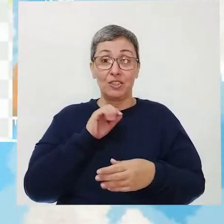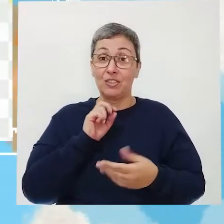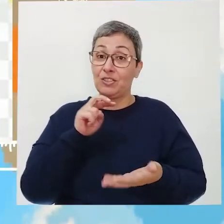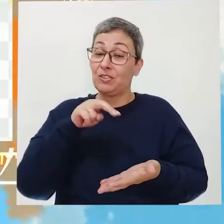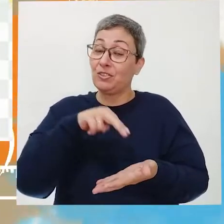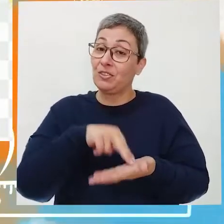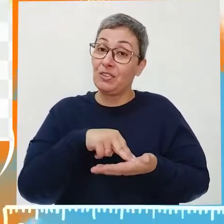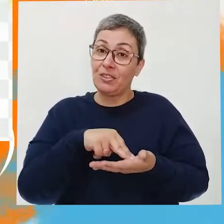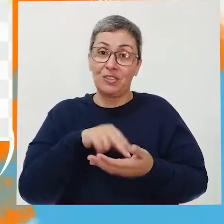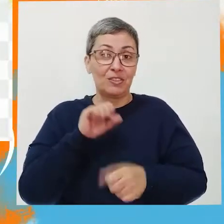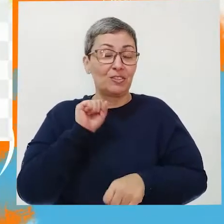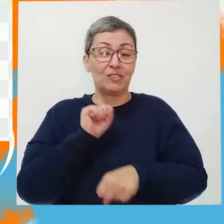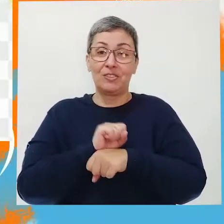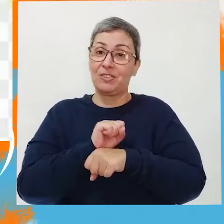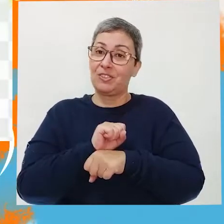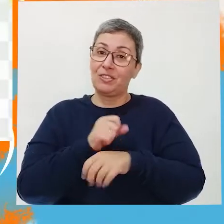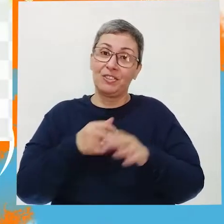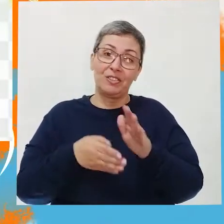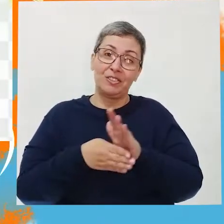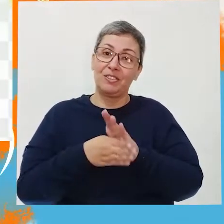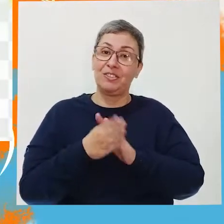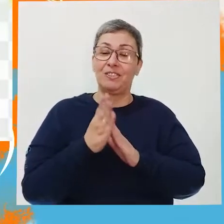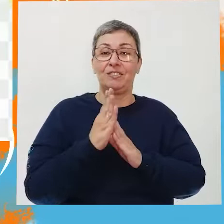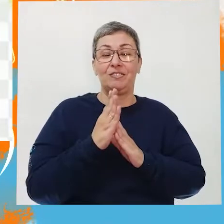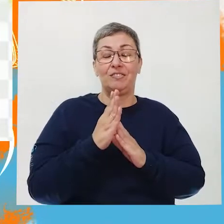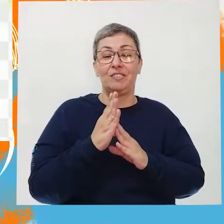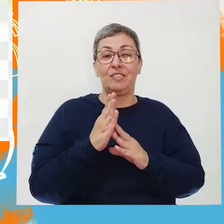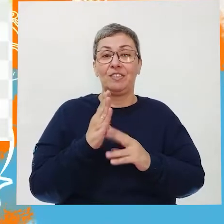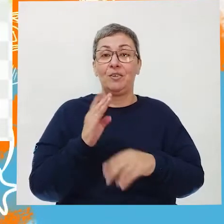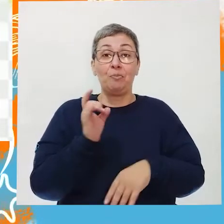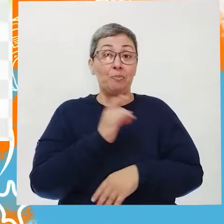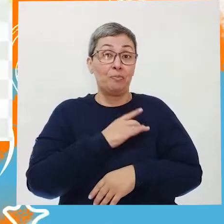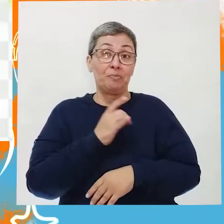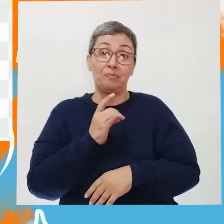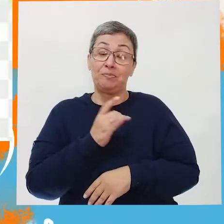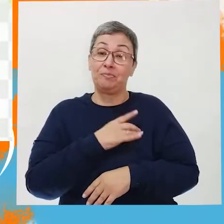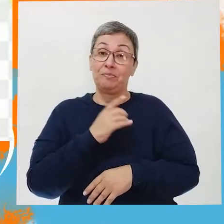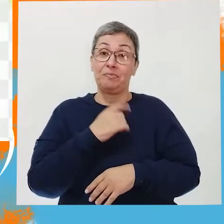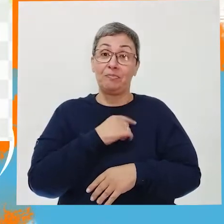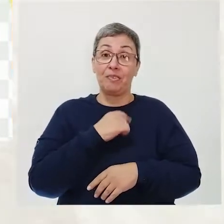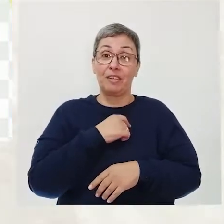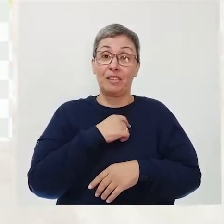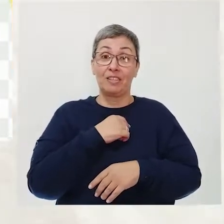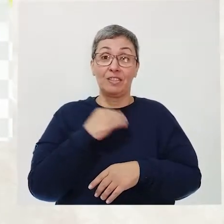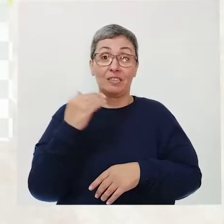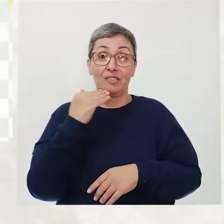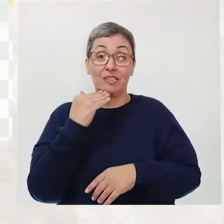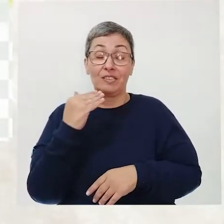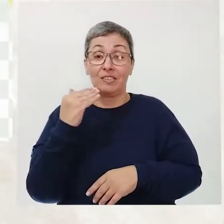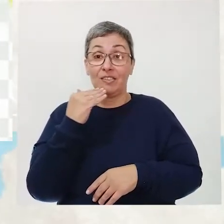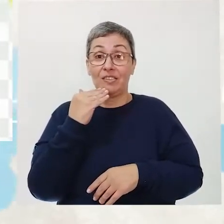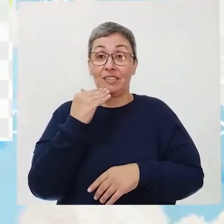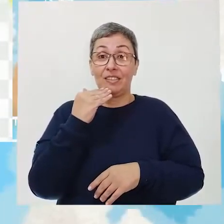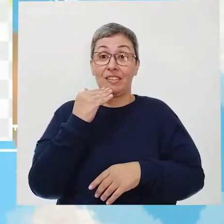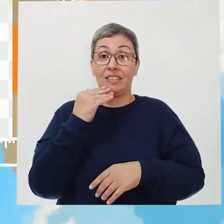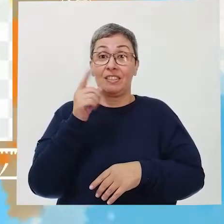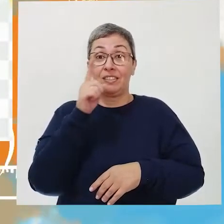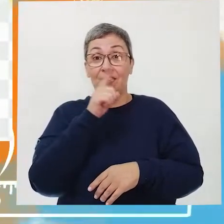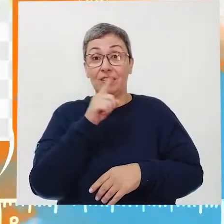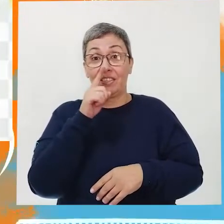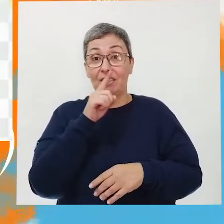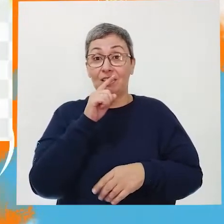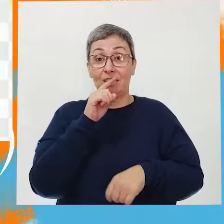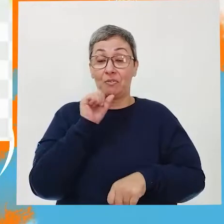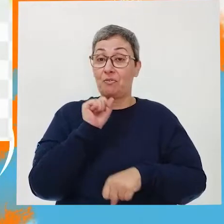não lhe impeça de seguir. Que o medo de falhar não lhe faça